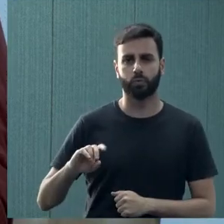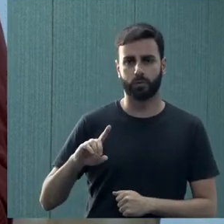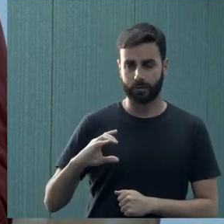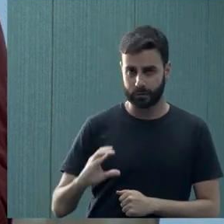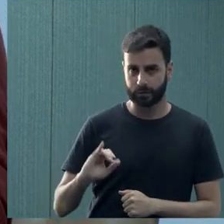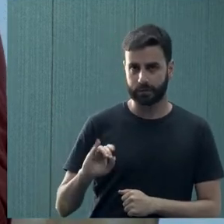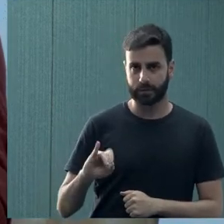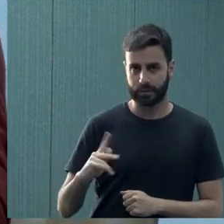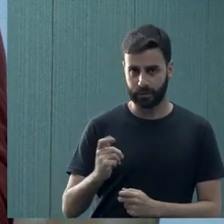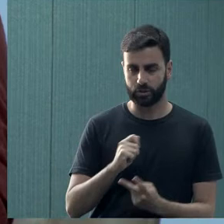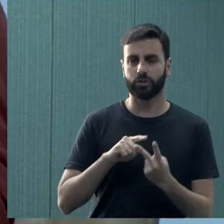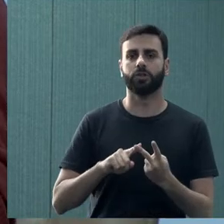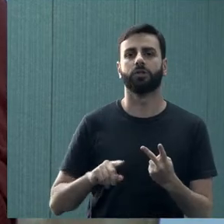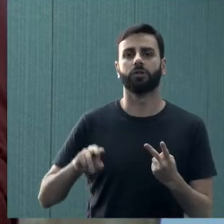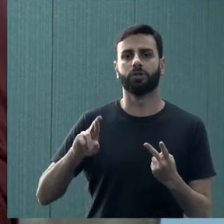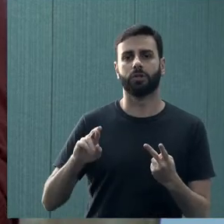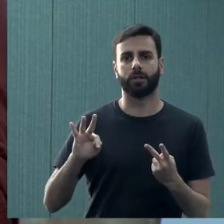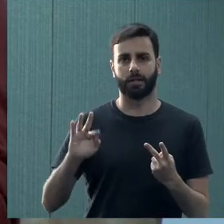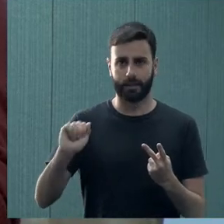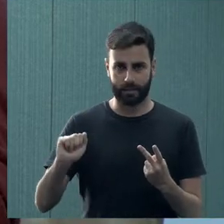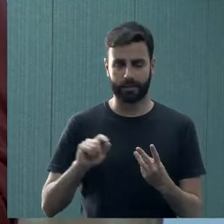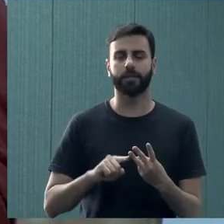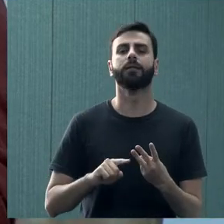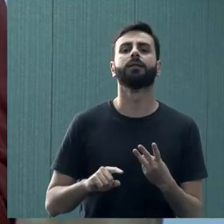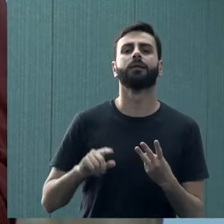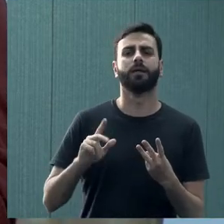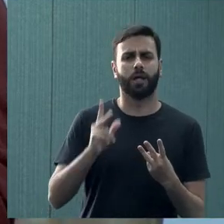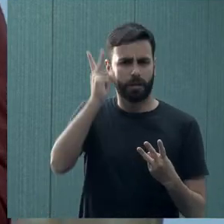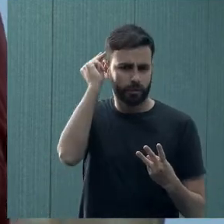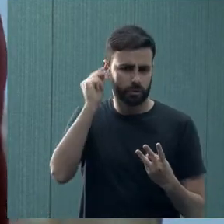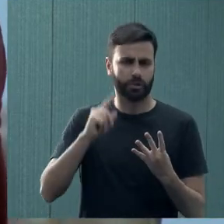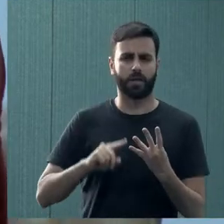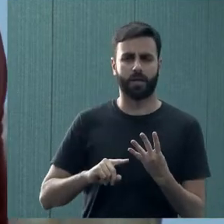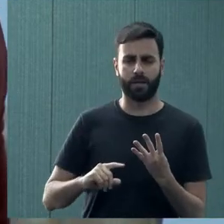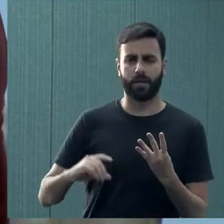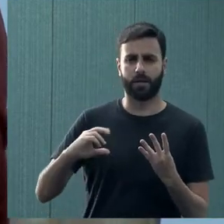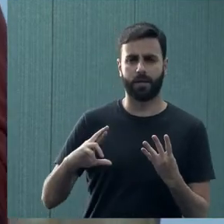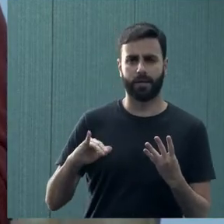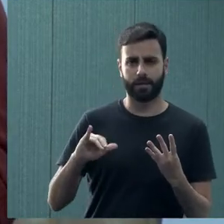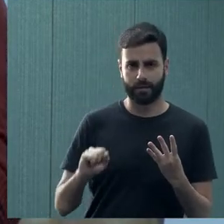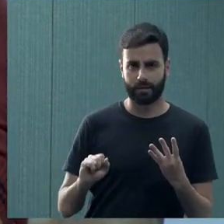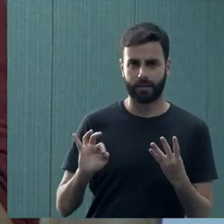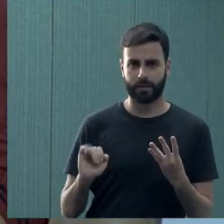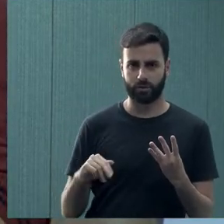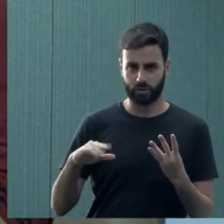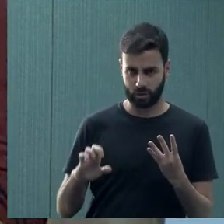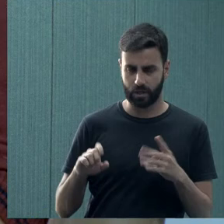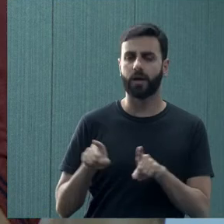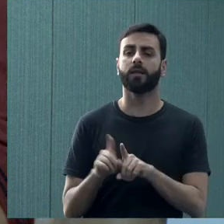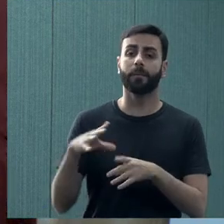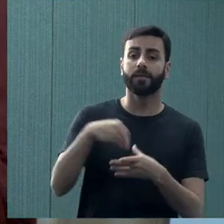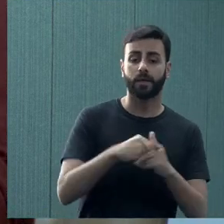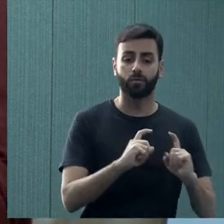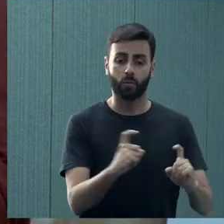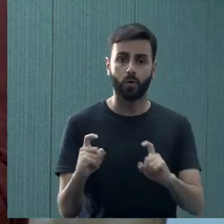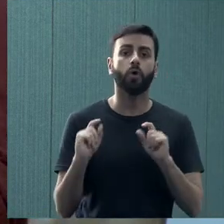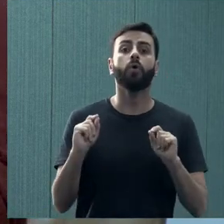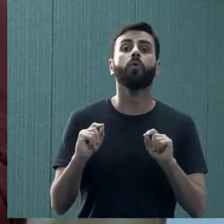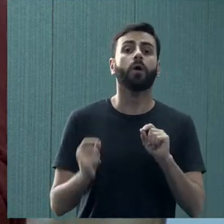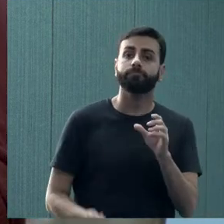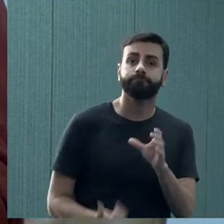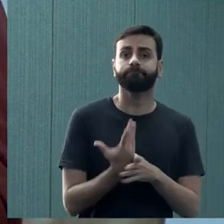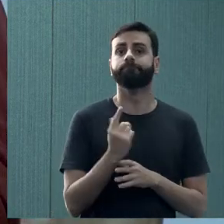Rita também estava, a Cris, a Baquinha, a Michele. A gente tem, sim, um plano de trabalhar nessa